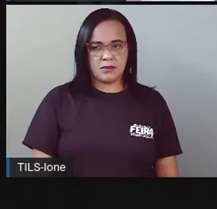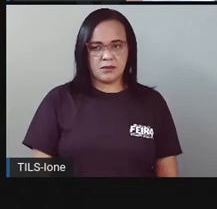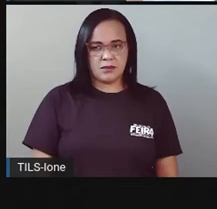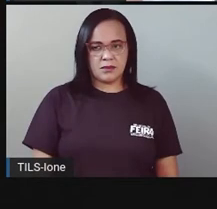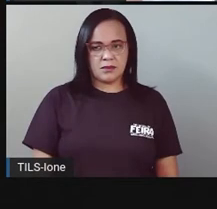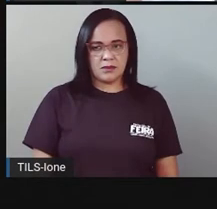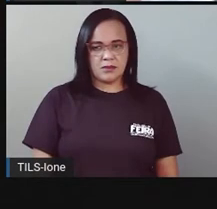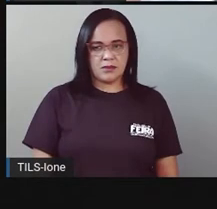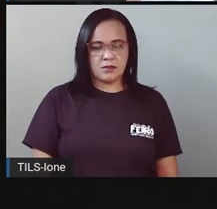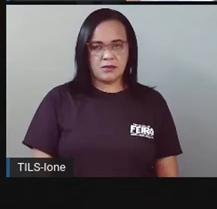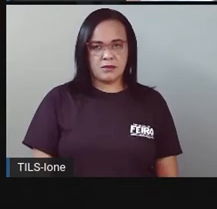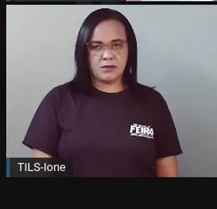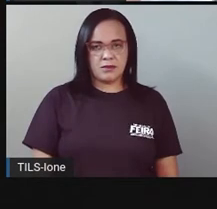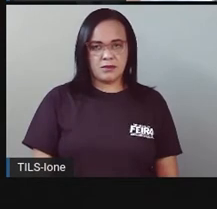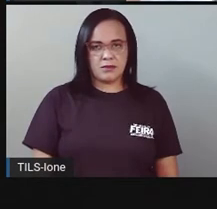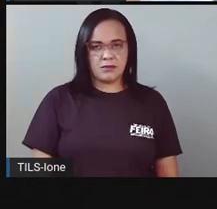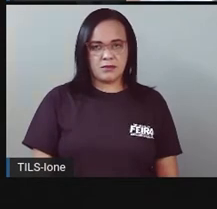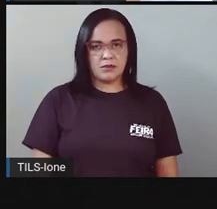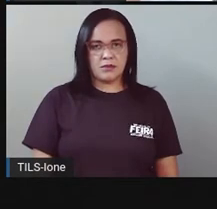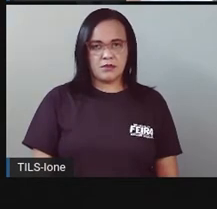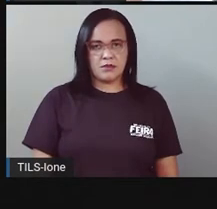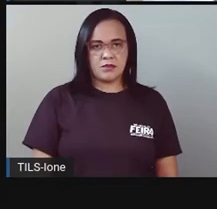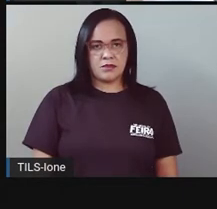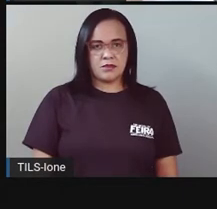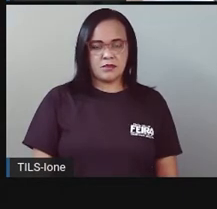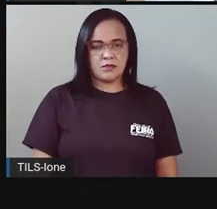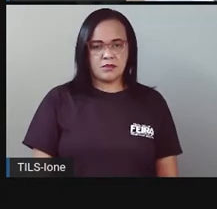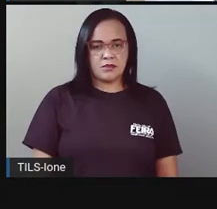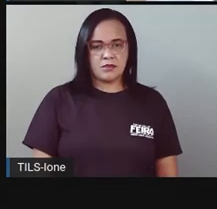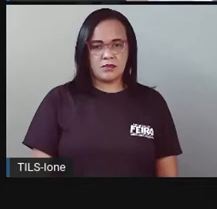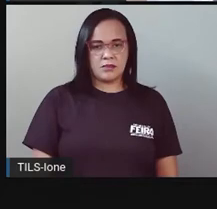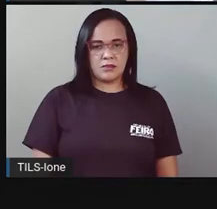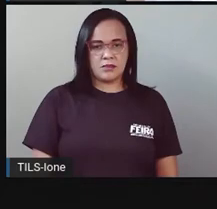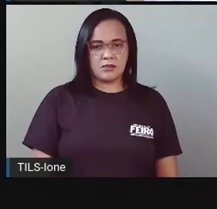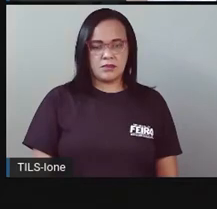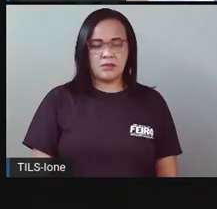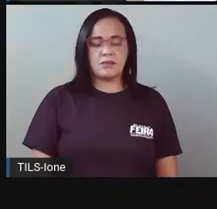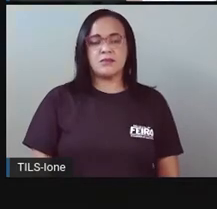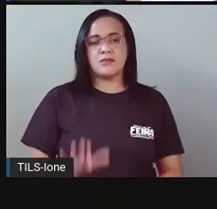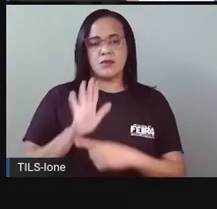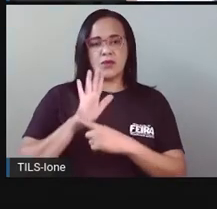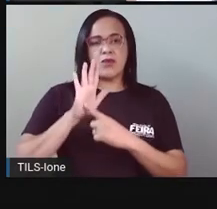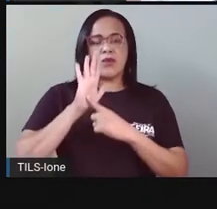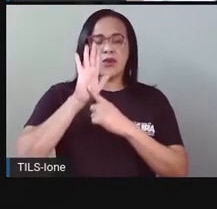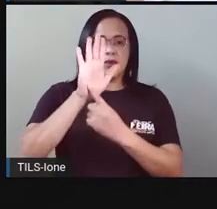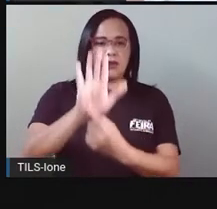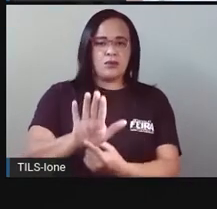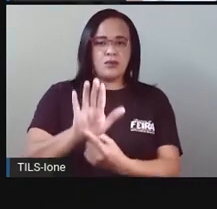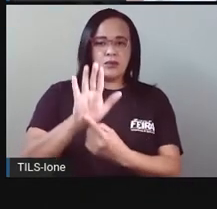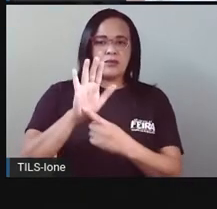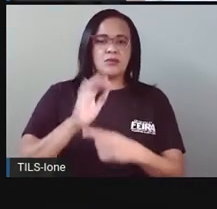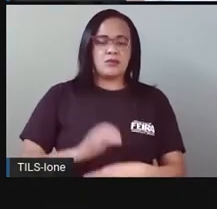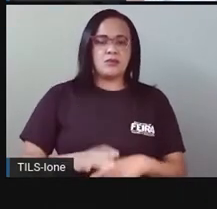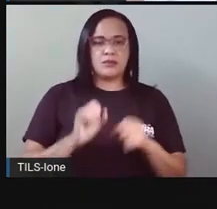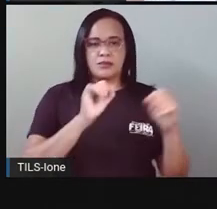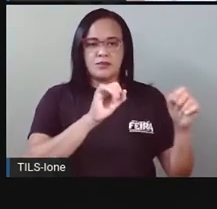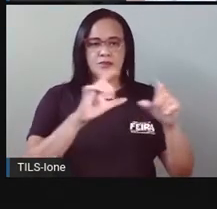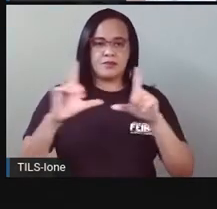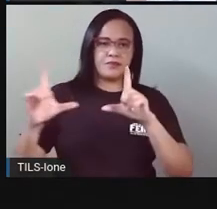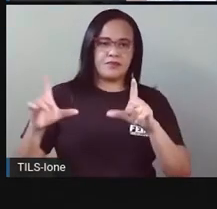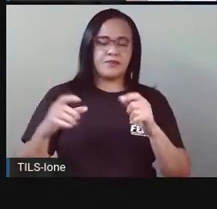Tá errado, eu não apresentei, mas apareceu, aí ela fez assim, eu vou mostrar para ela que ela tá errada. Tá vendo? Vamos lá.